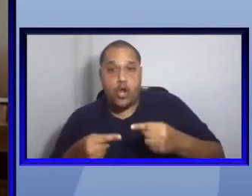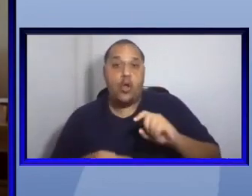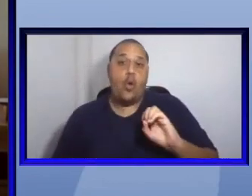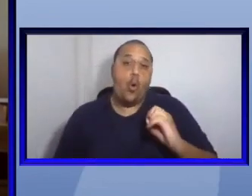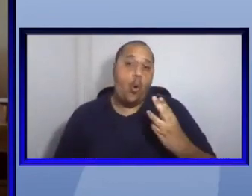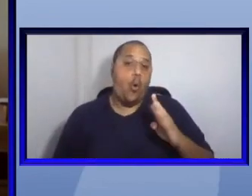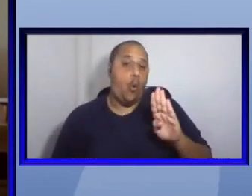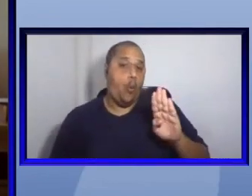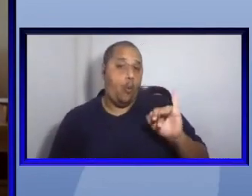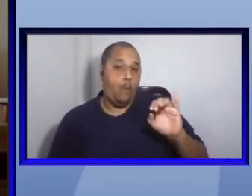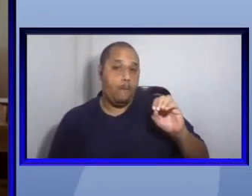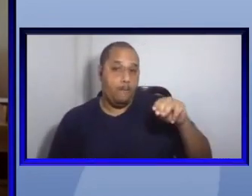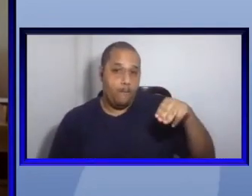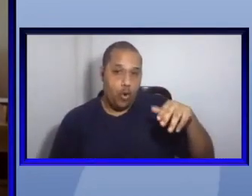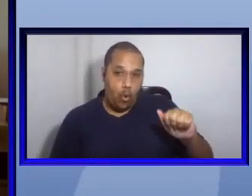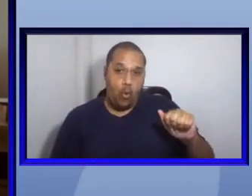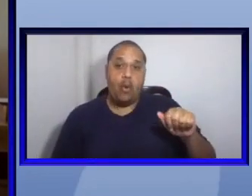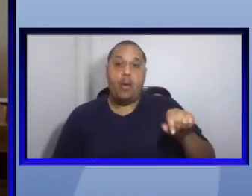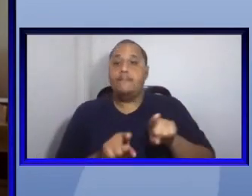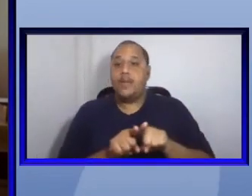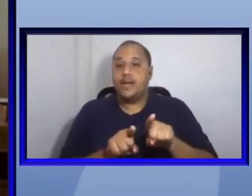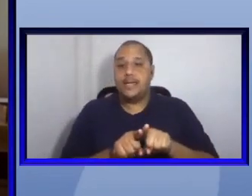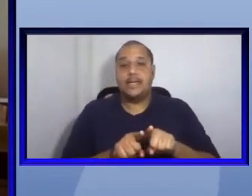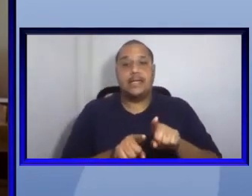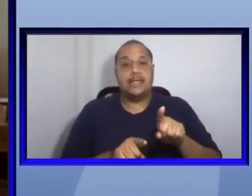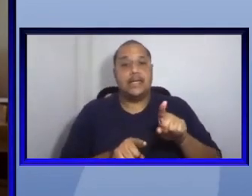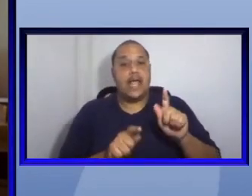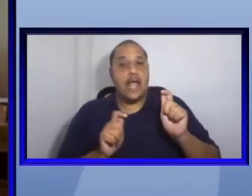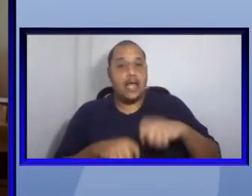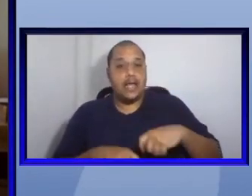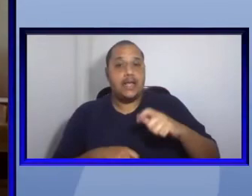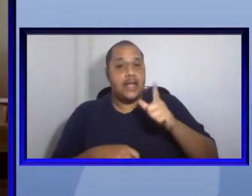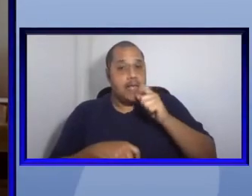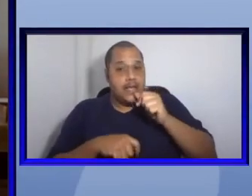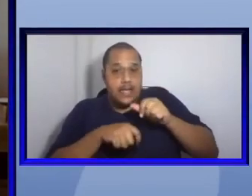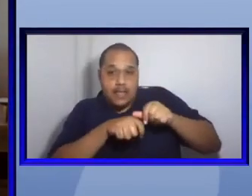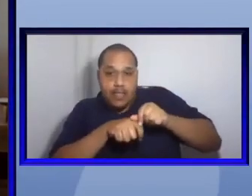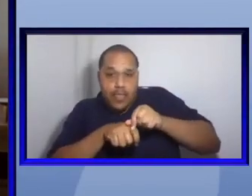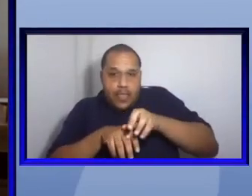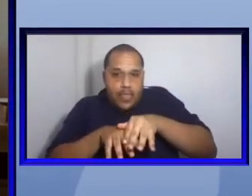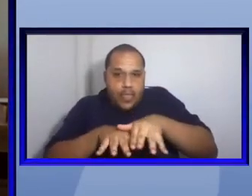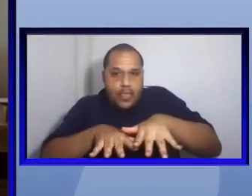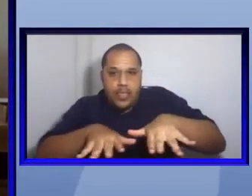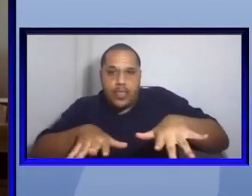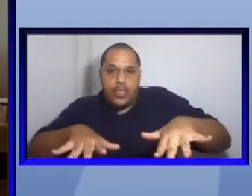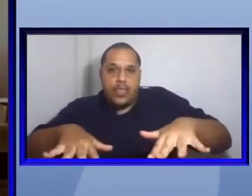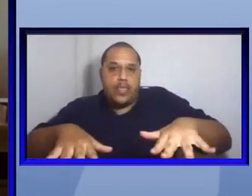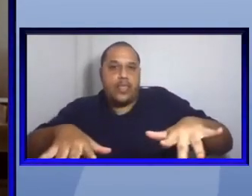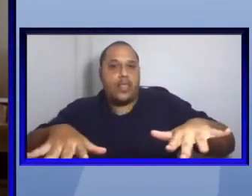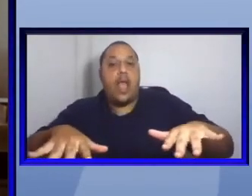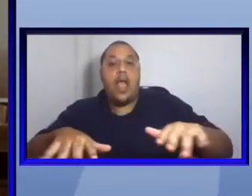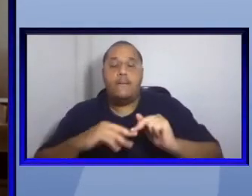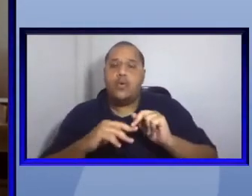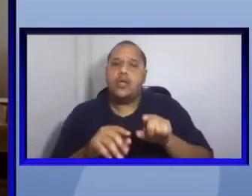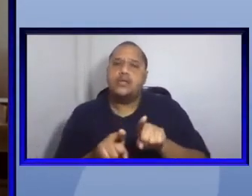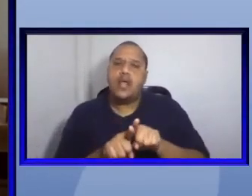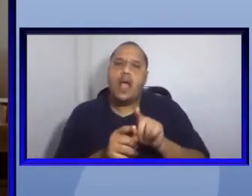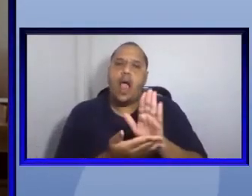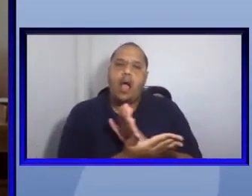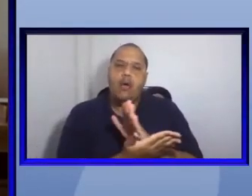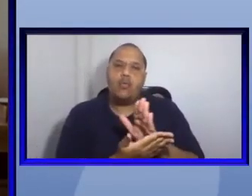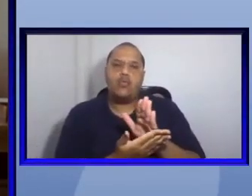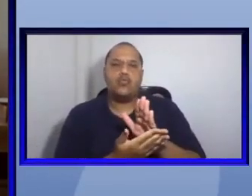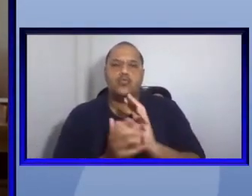interflúvios bacias hidrográficas e para alguns grupos essa informação